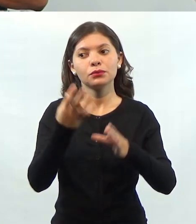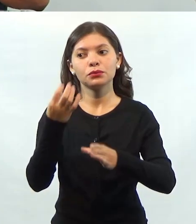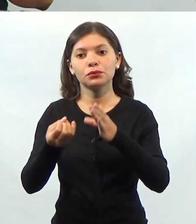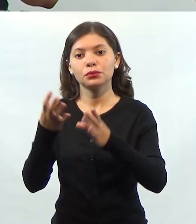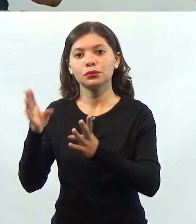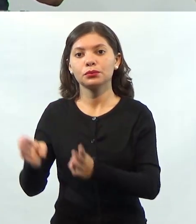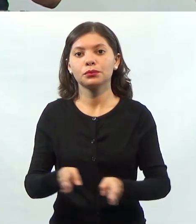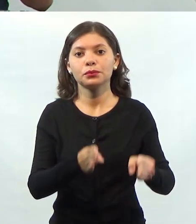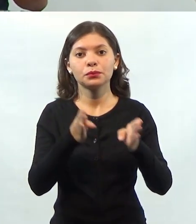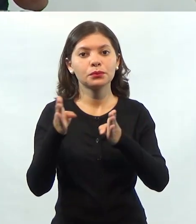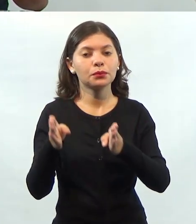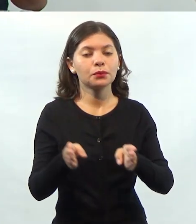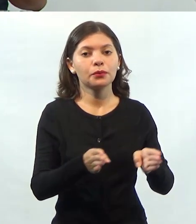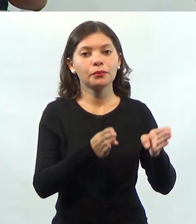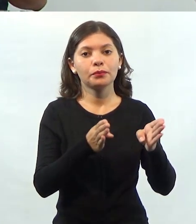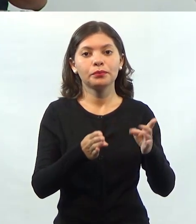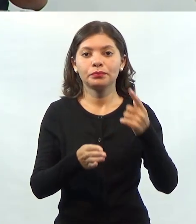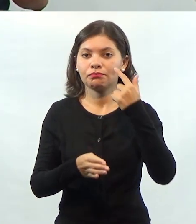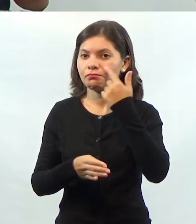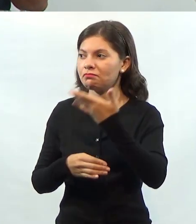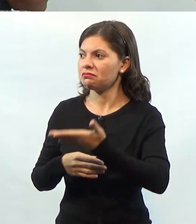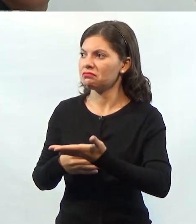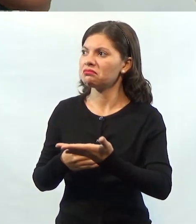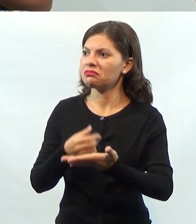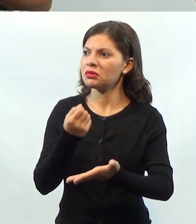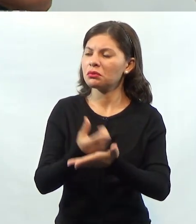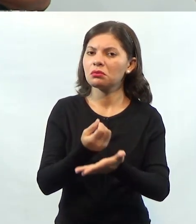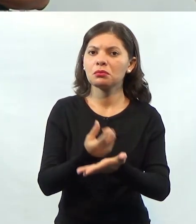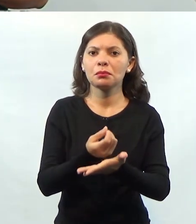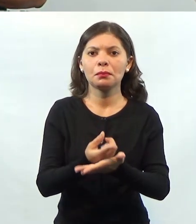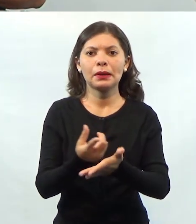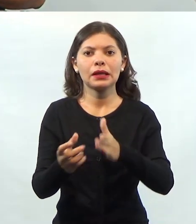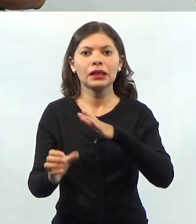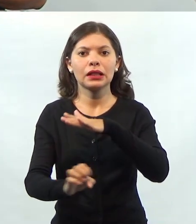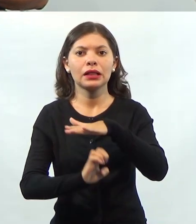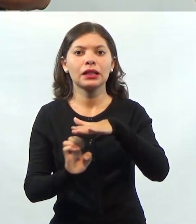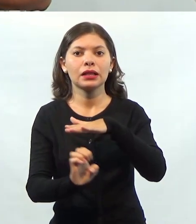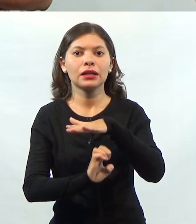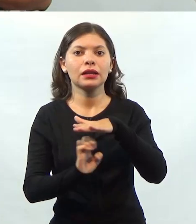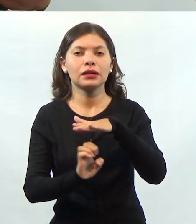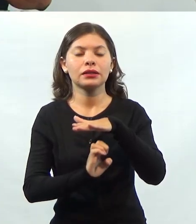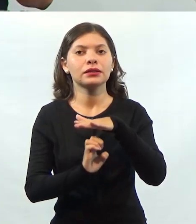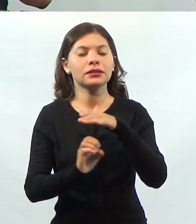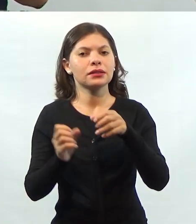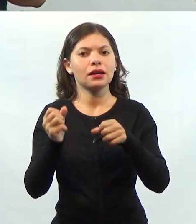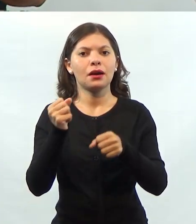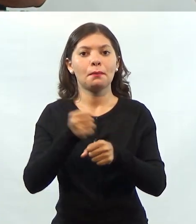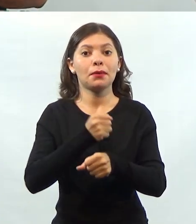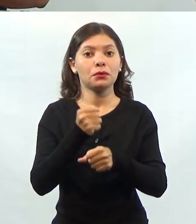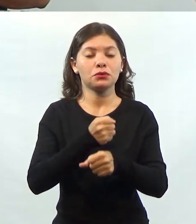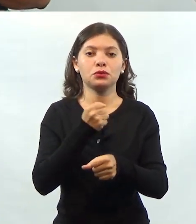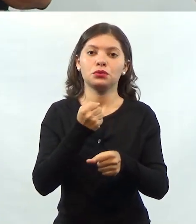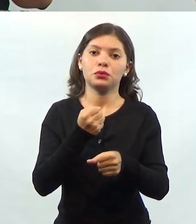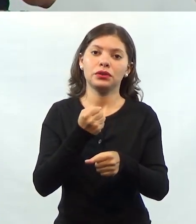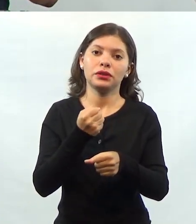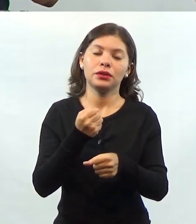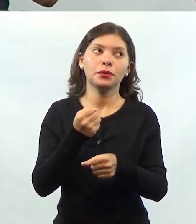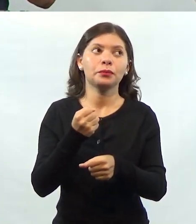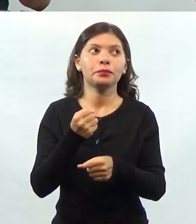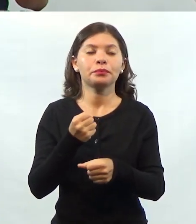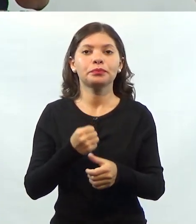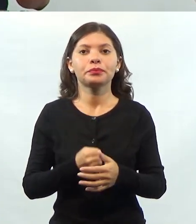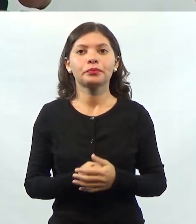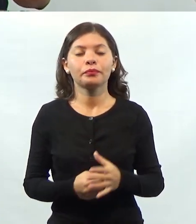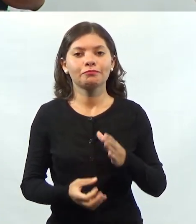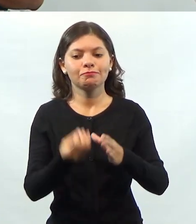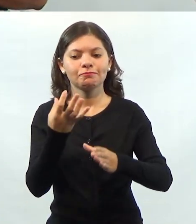de novos bens, a própria parafusadeira comprada por uma empresa montadora de móveis ou por uma